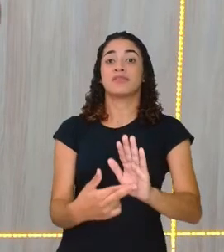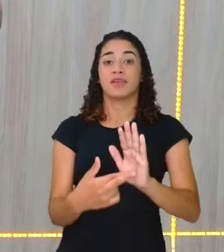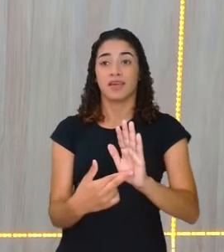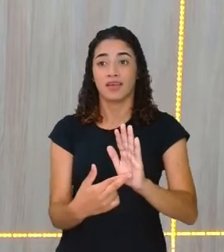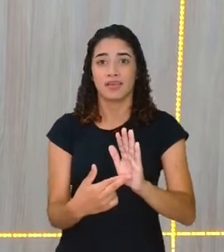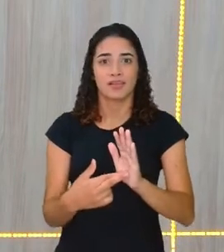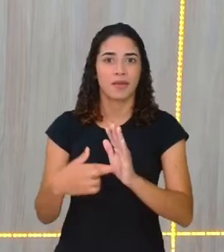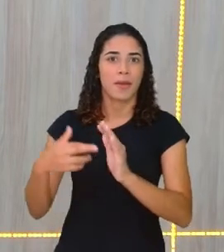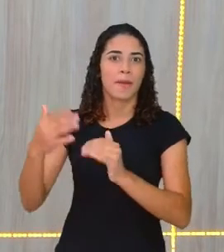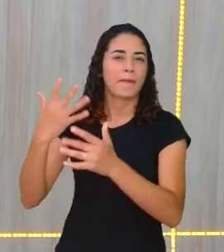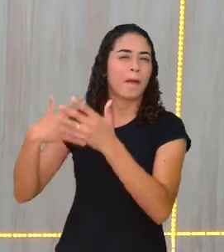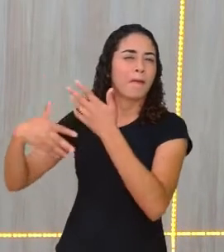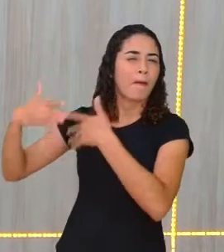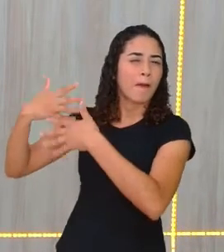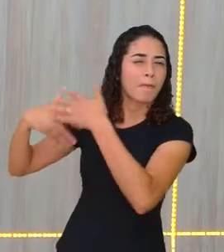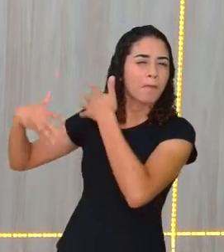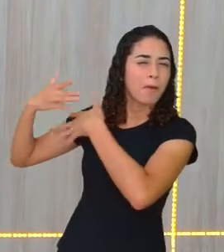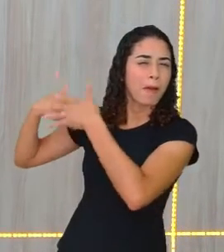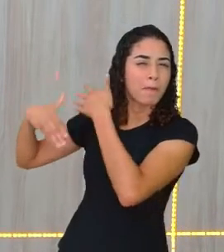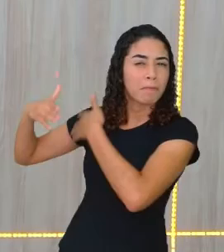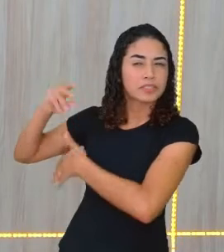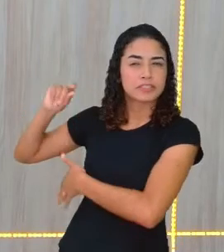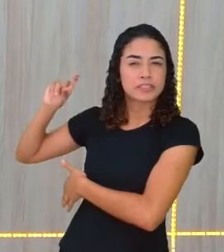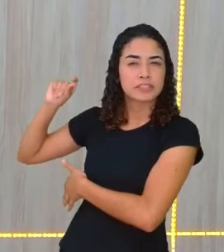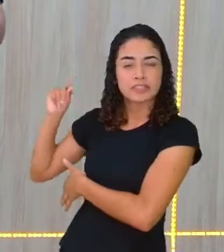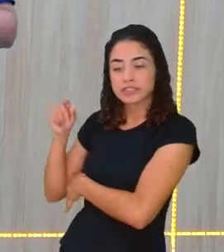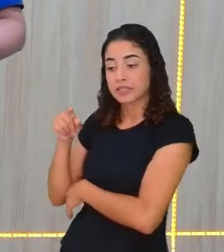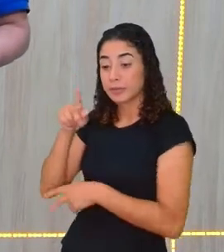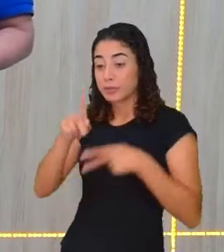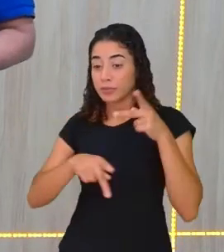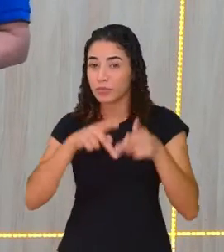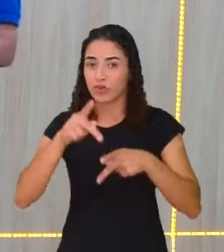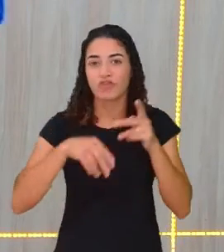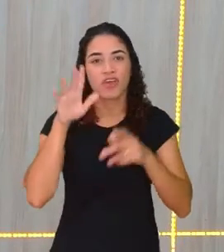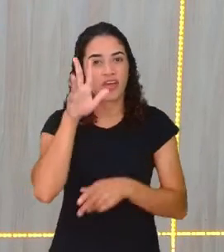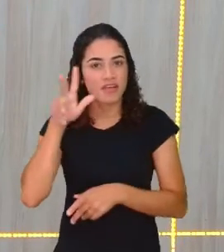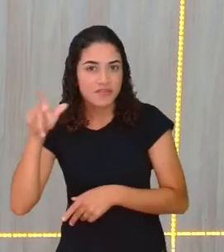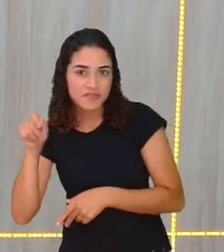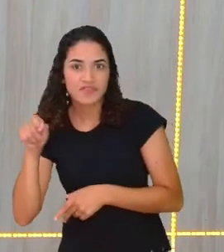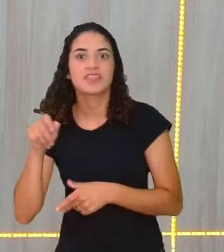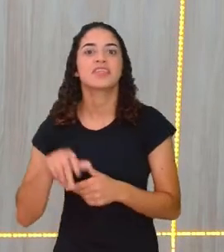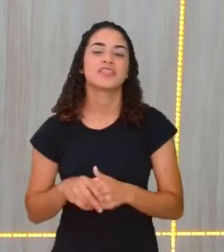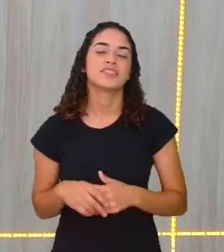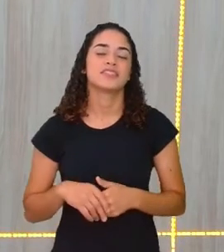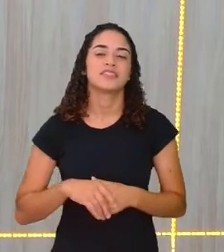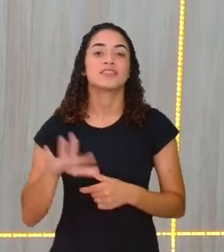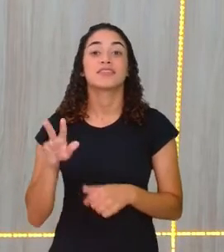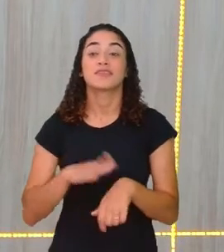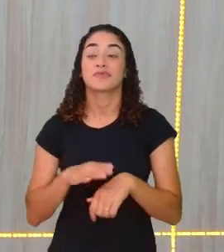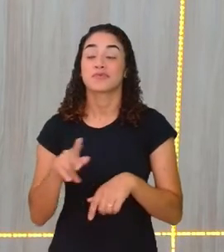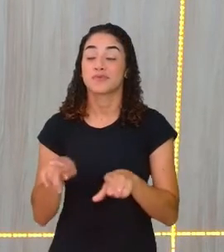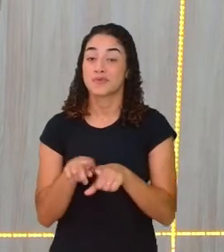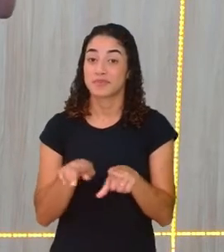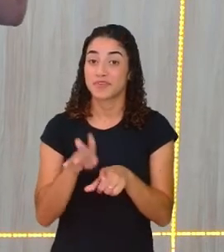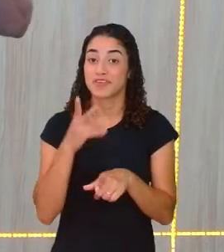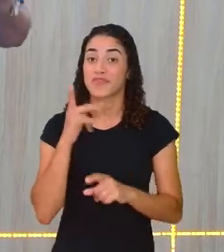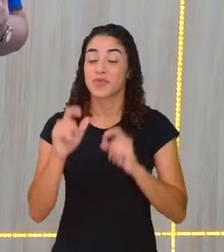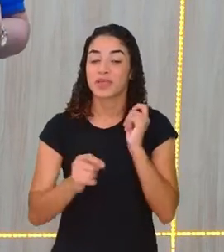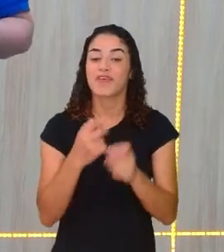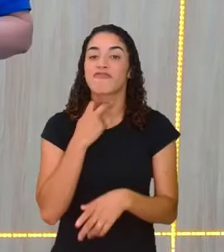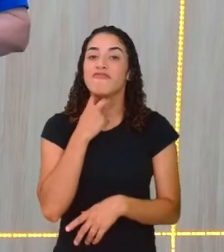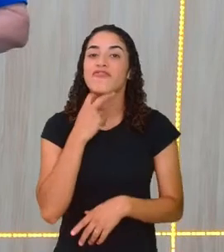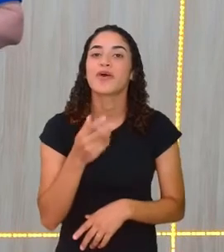ancestralidade, não é, do povo africano, não é. E aí, ela fala dessa forma, a voz da minha